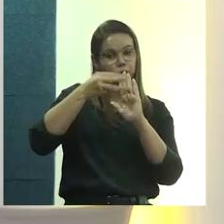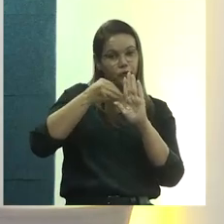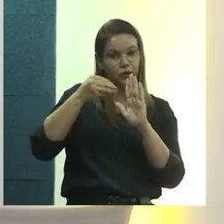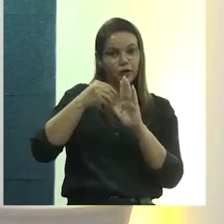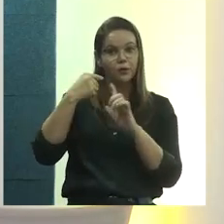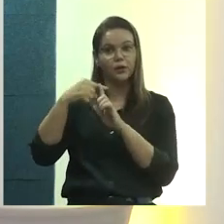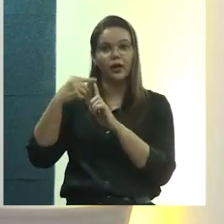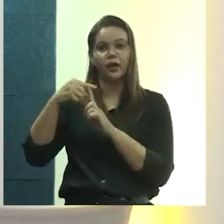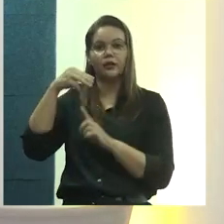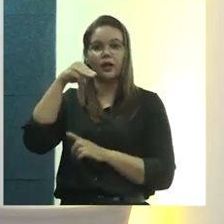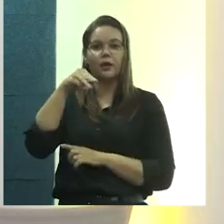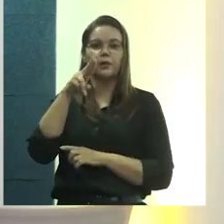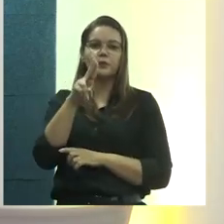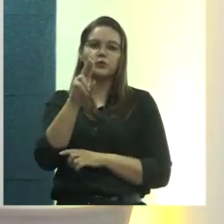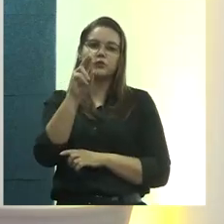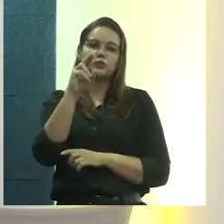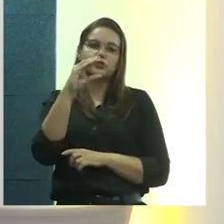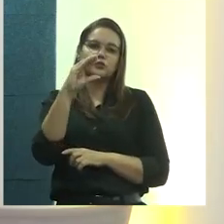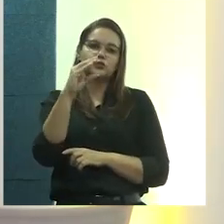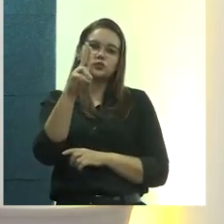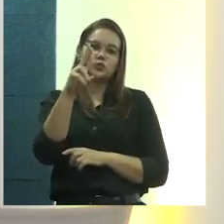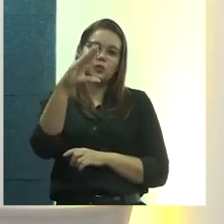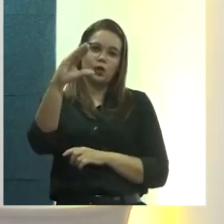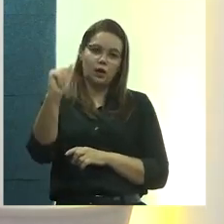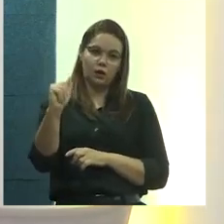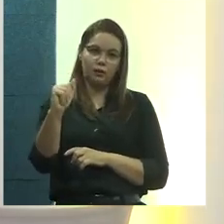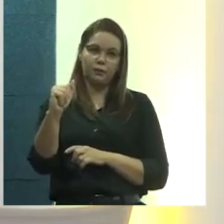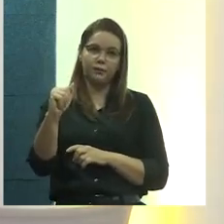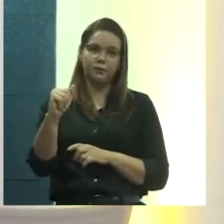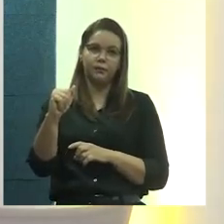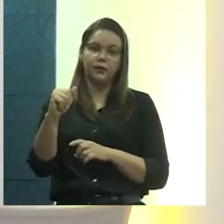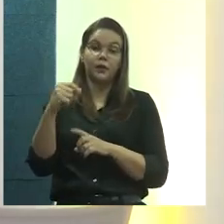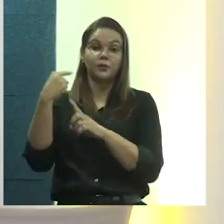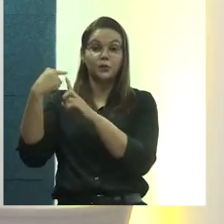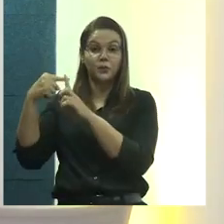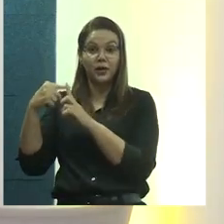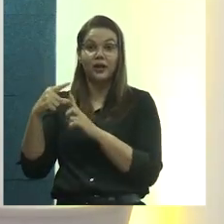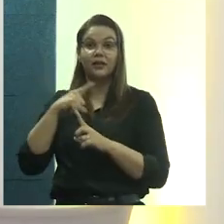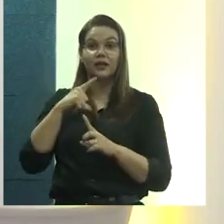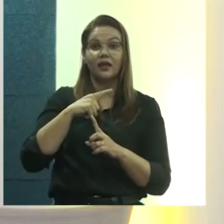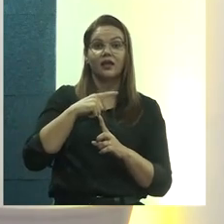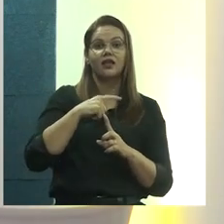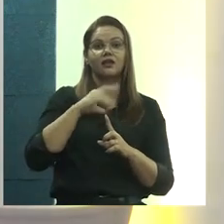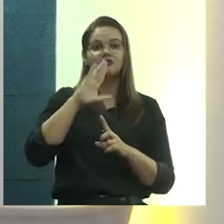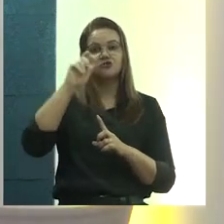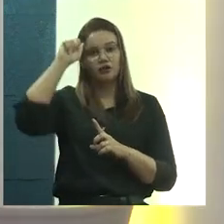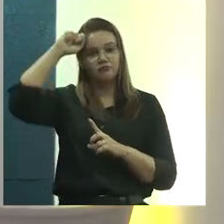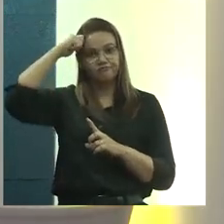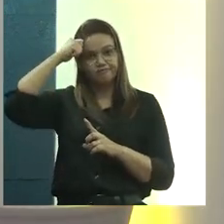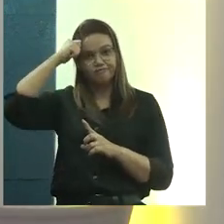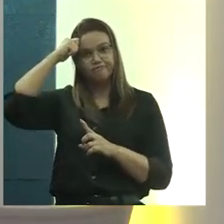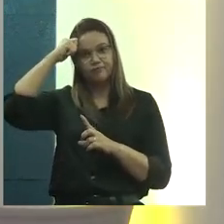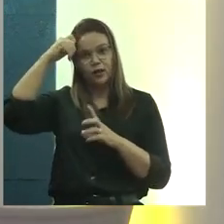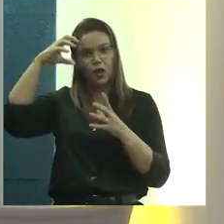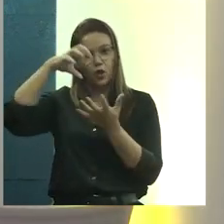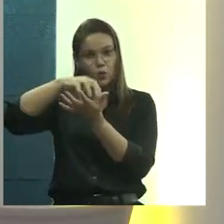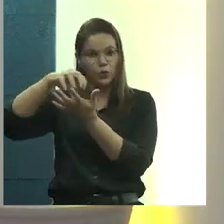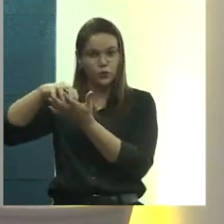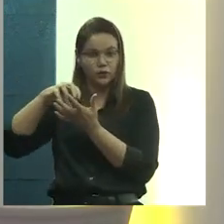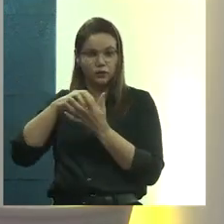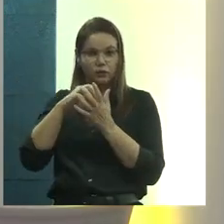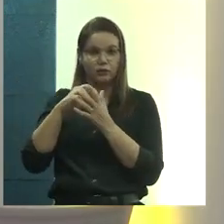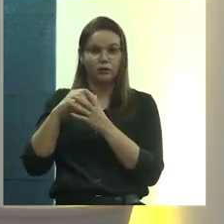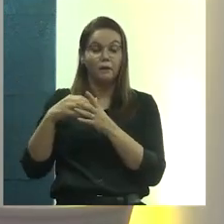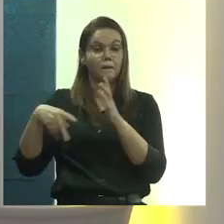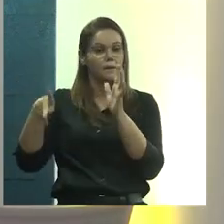Muçuca. A Muçuca é um quilombo, uma comunidade quilombola lá de Laranjeiras.